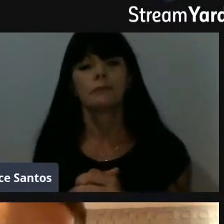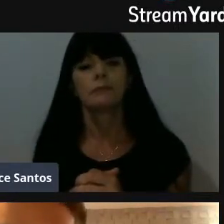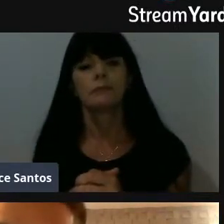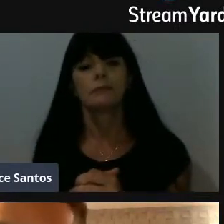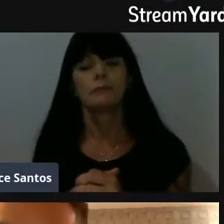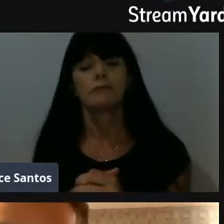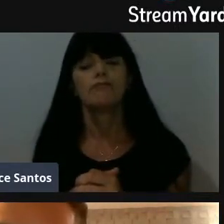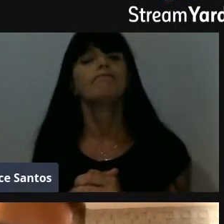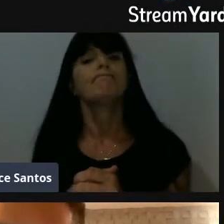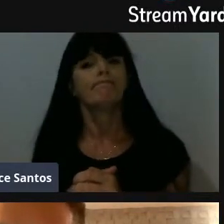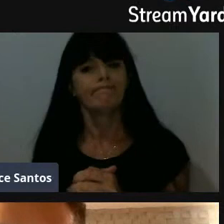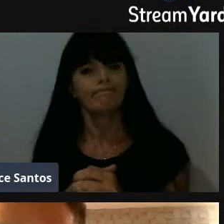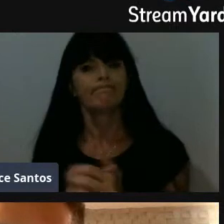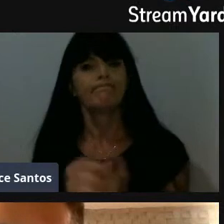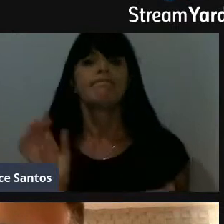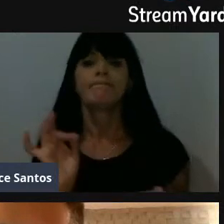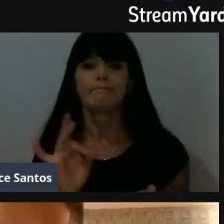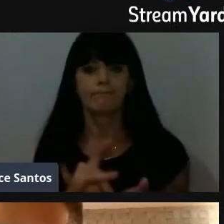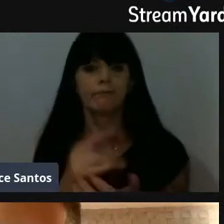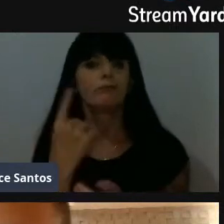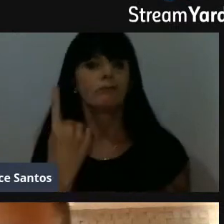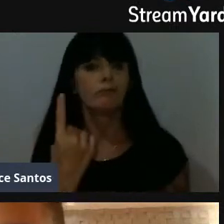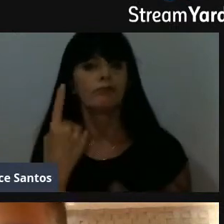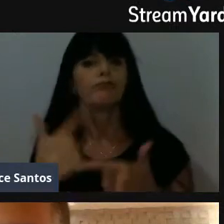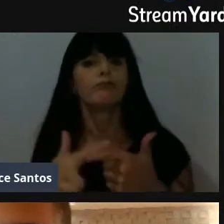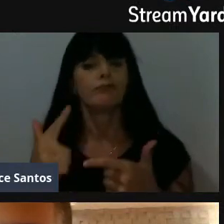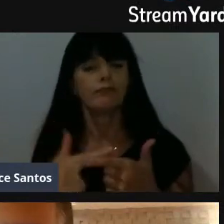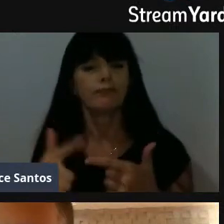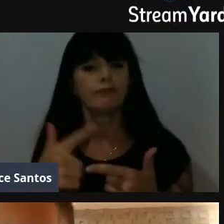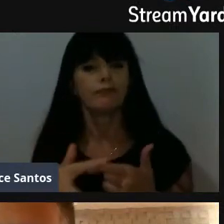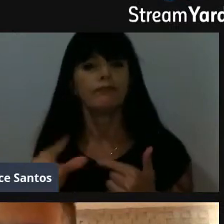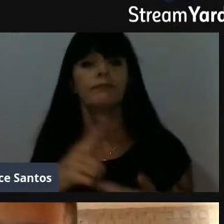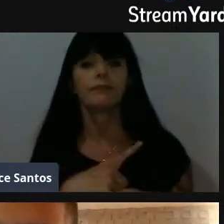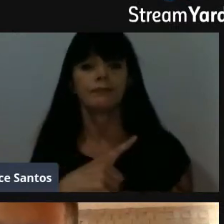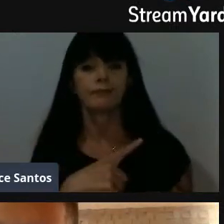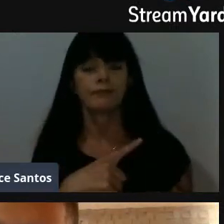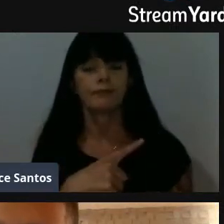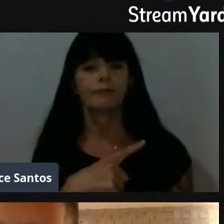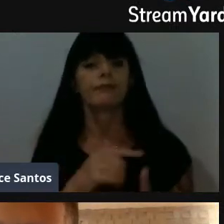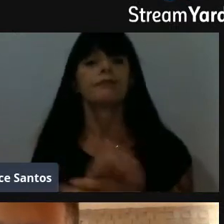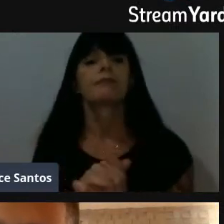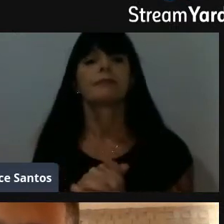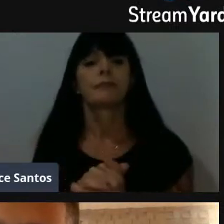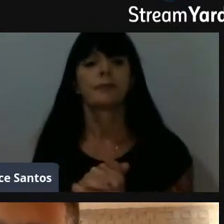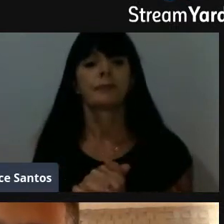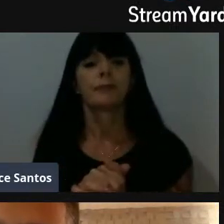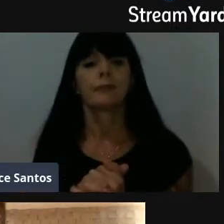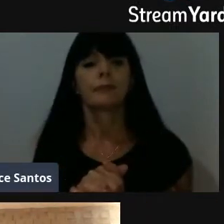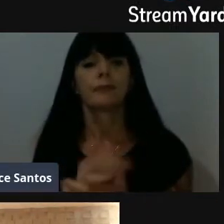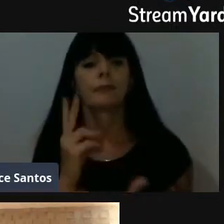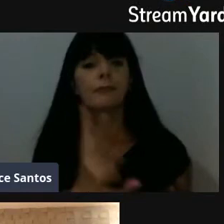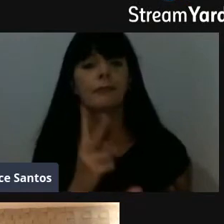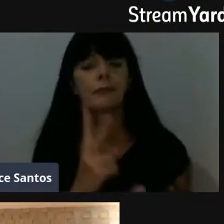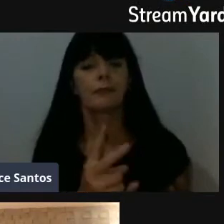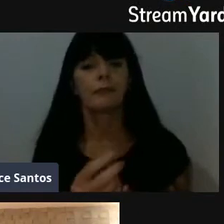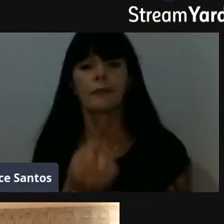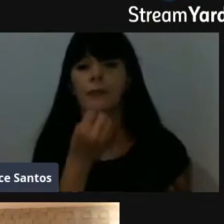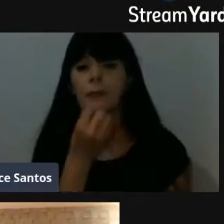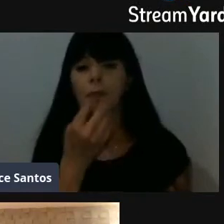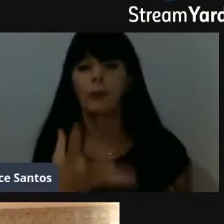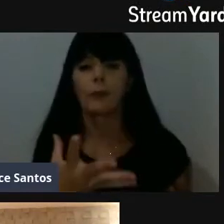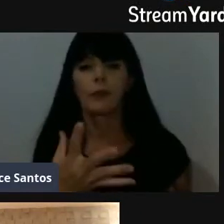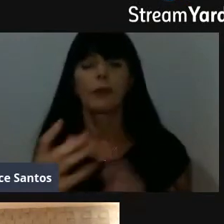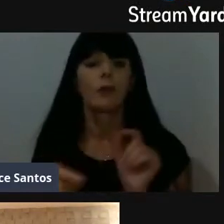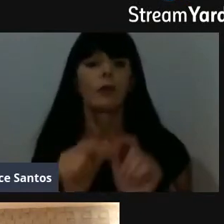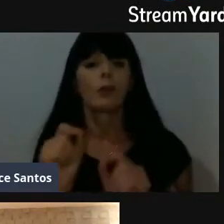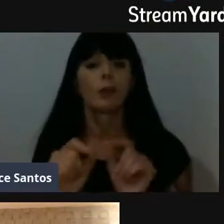Realmente, um dos problemas que a gente tem, até em conversa com alguns empresários nessa semana, comentaram sobre, de fato, o que eu tenho falado